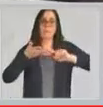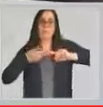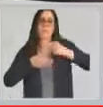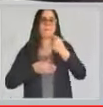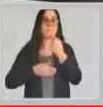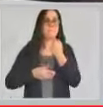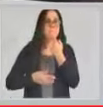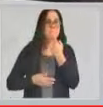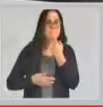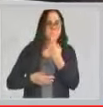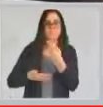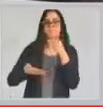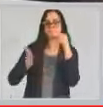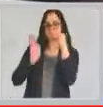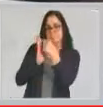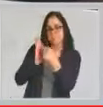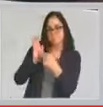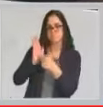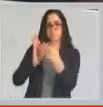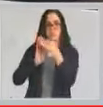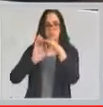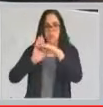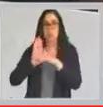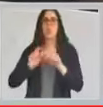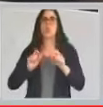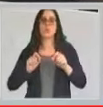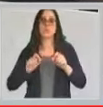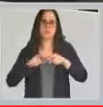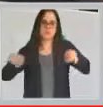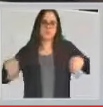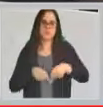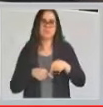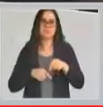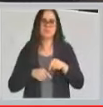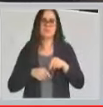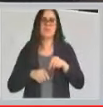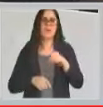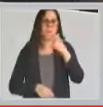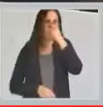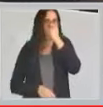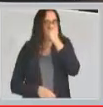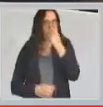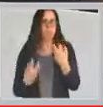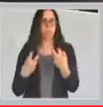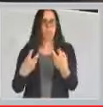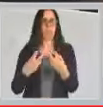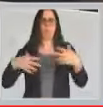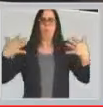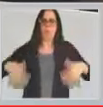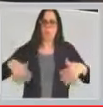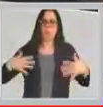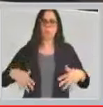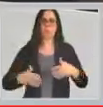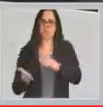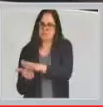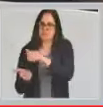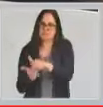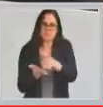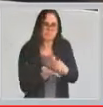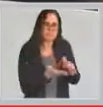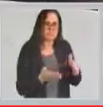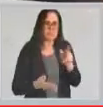ensino, superlotação de salas, violência nas escolas, demissão em massa de professores,